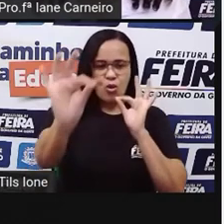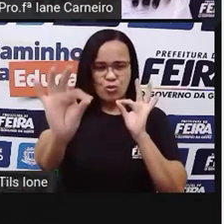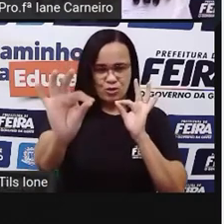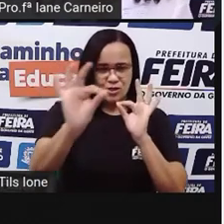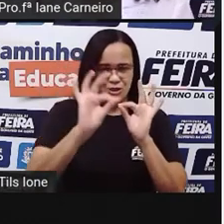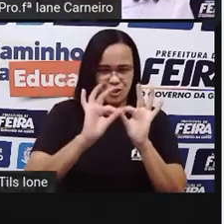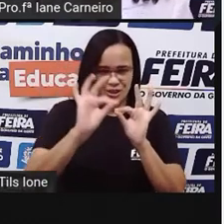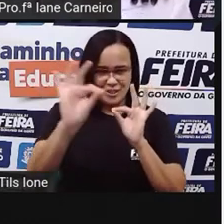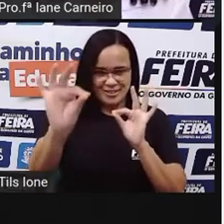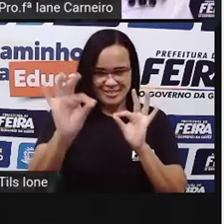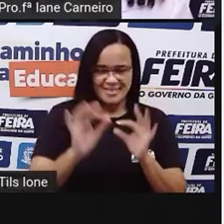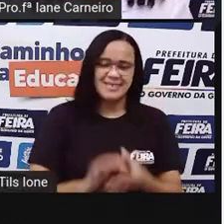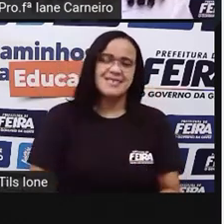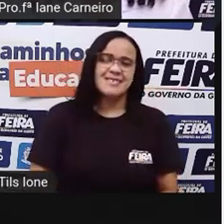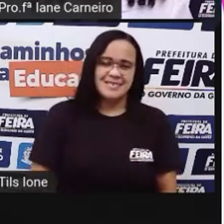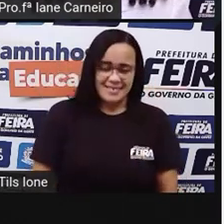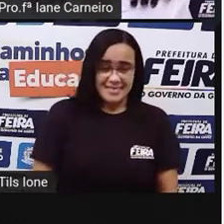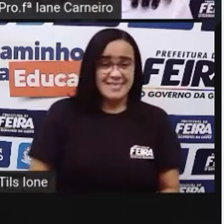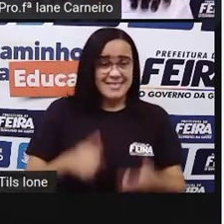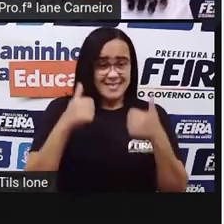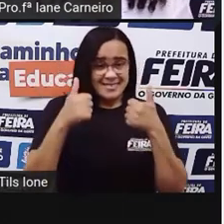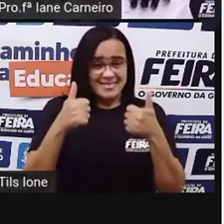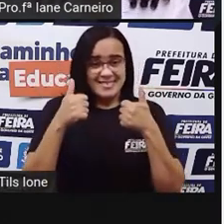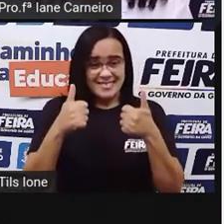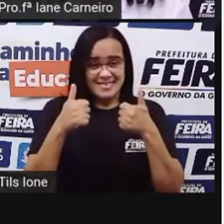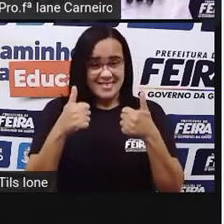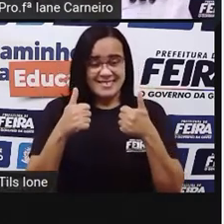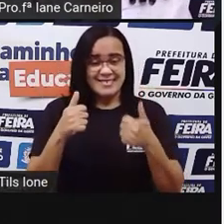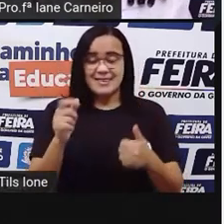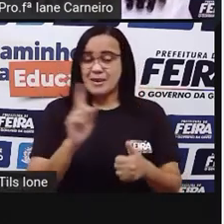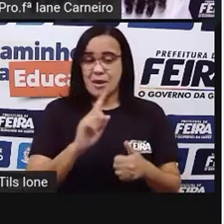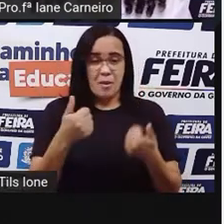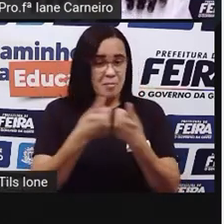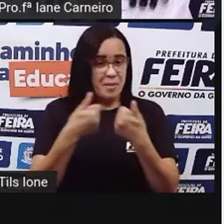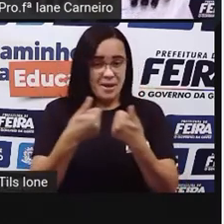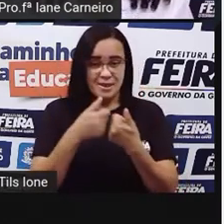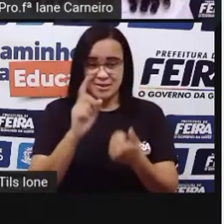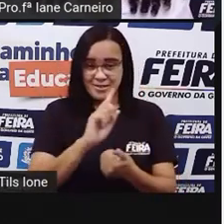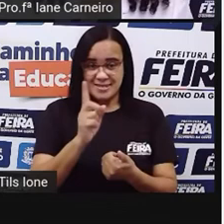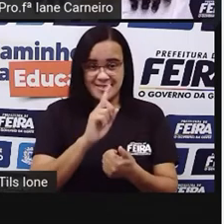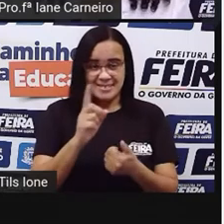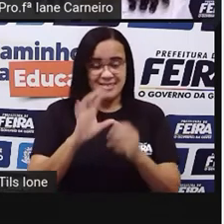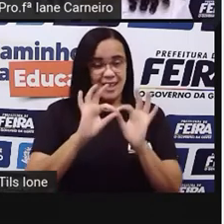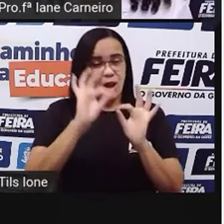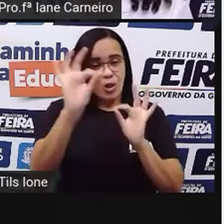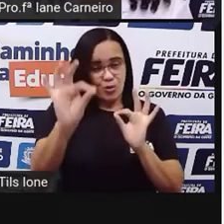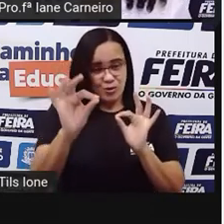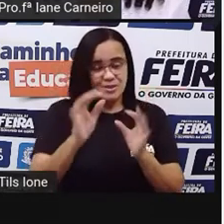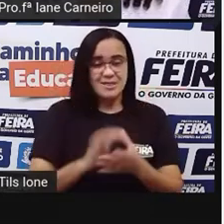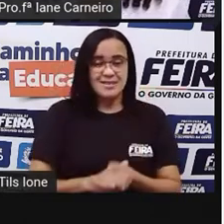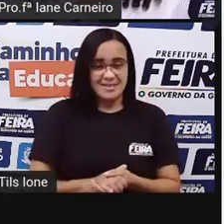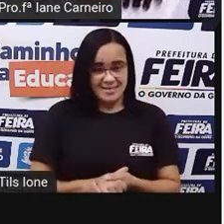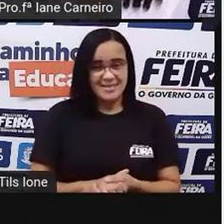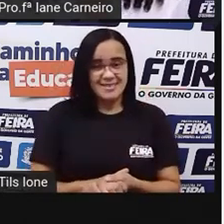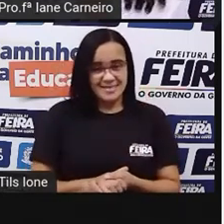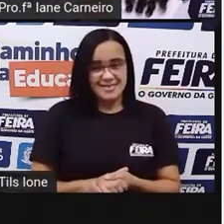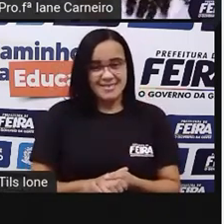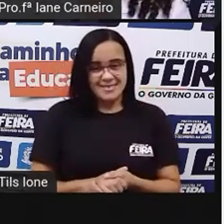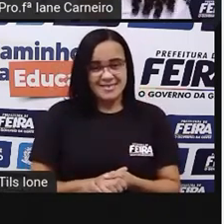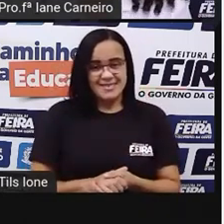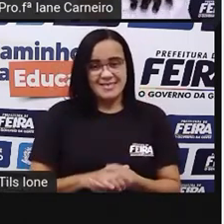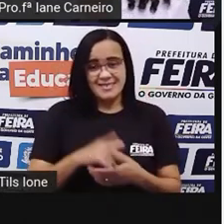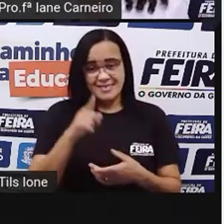outro. Joia, ó. Bruno não está perto de Luciano. Já resolvemos isso. E Rafael está à esquerda de